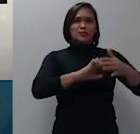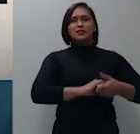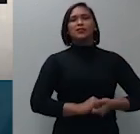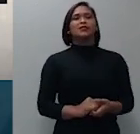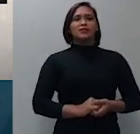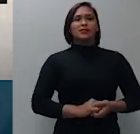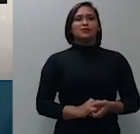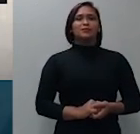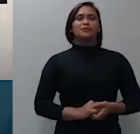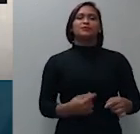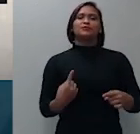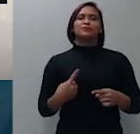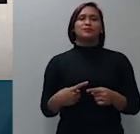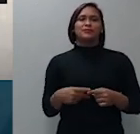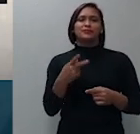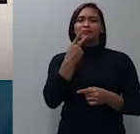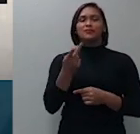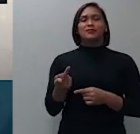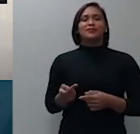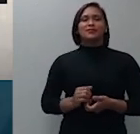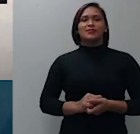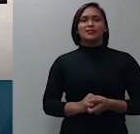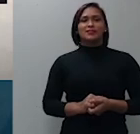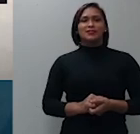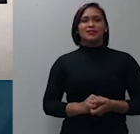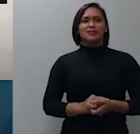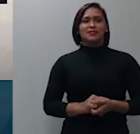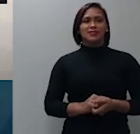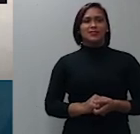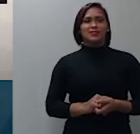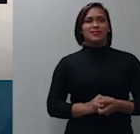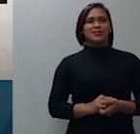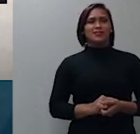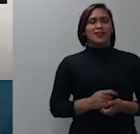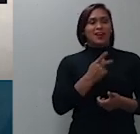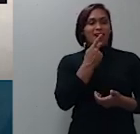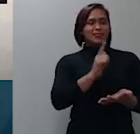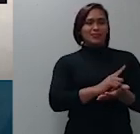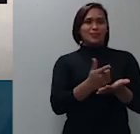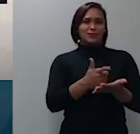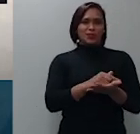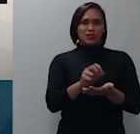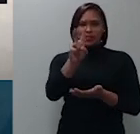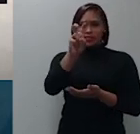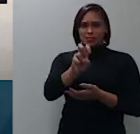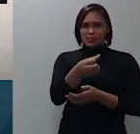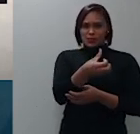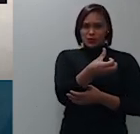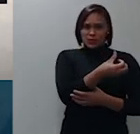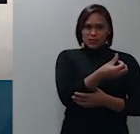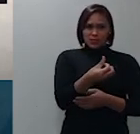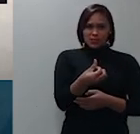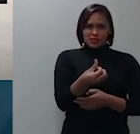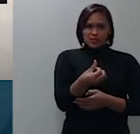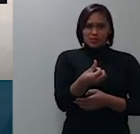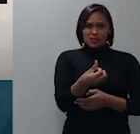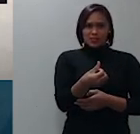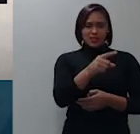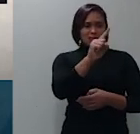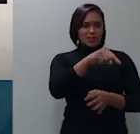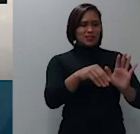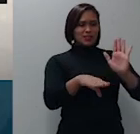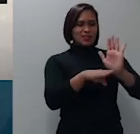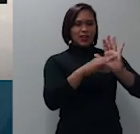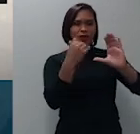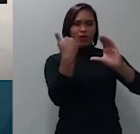o fundamento desse voto as folhas 5 e 6 do material que encaminha a vossa excelência e